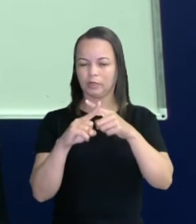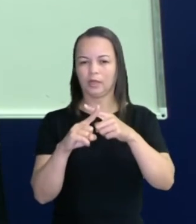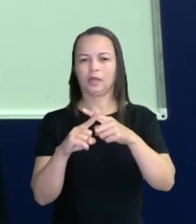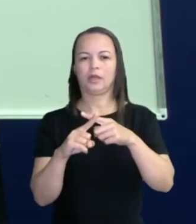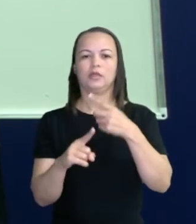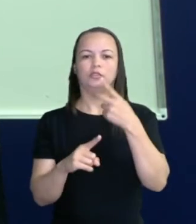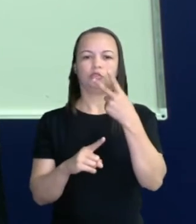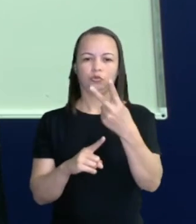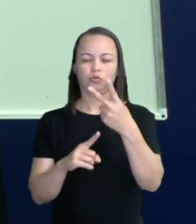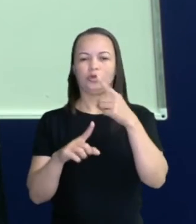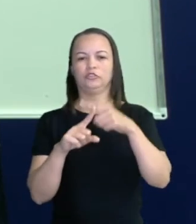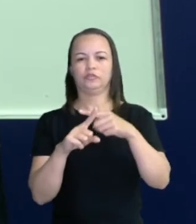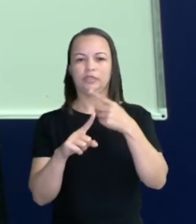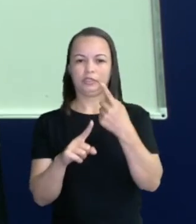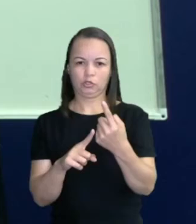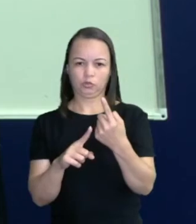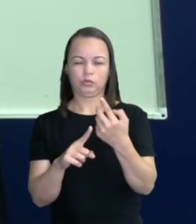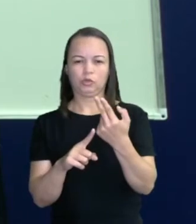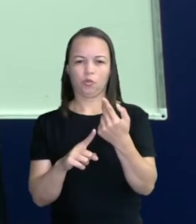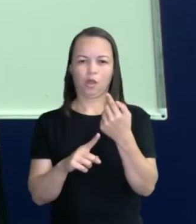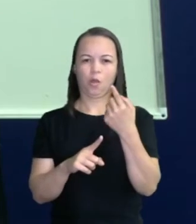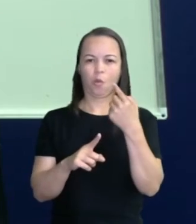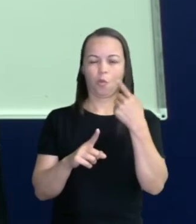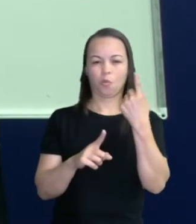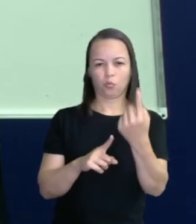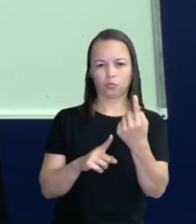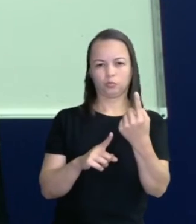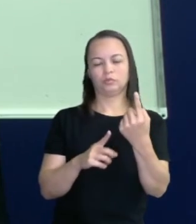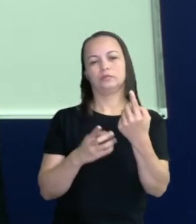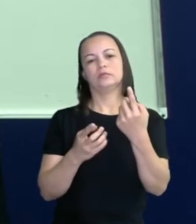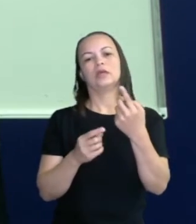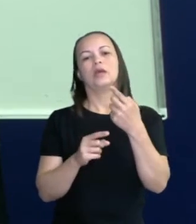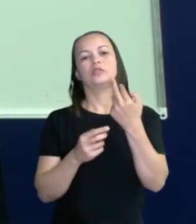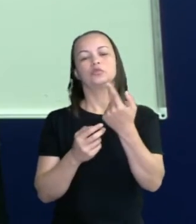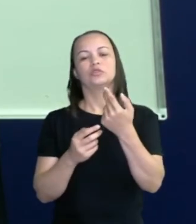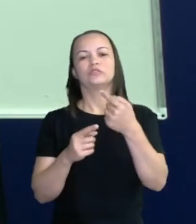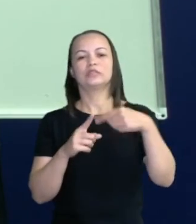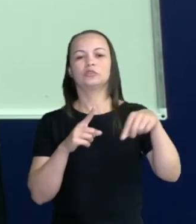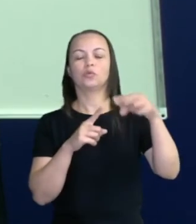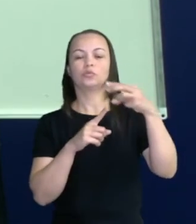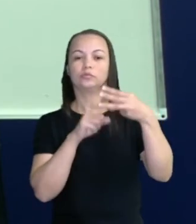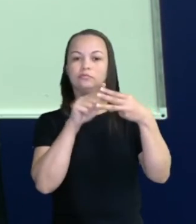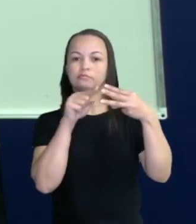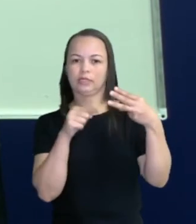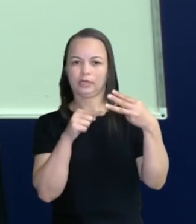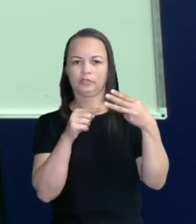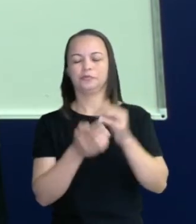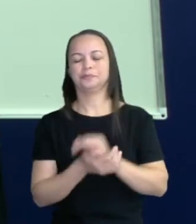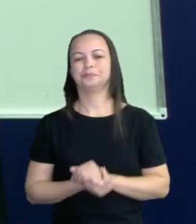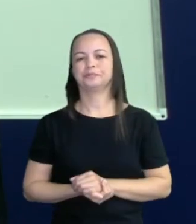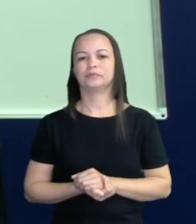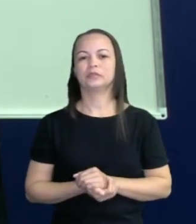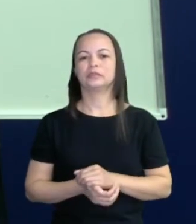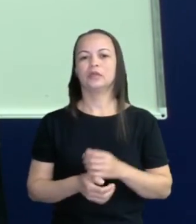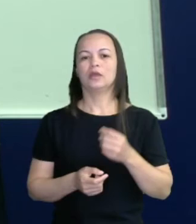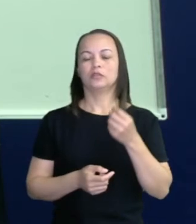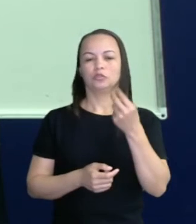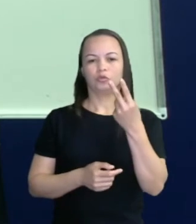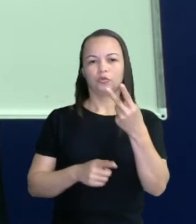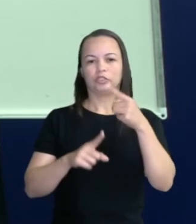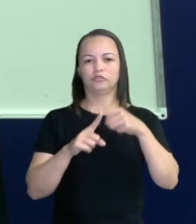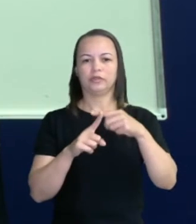vezes um, mais um. Então, duas vezes um, dois, mais um, três, é a nossa resposta. Beleza?